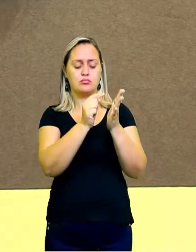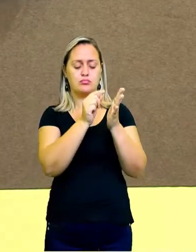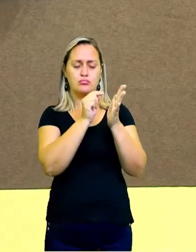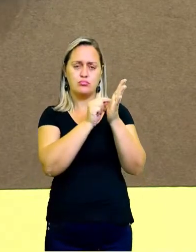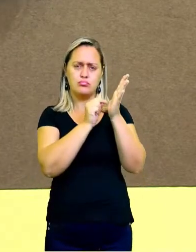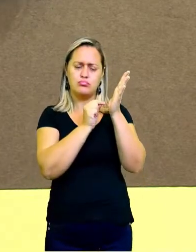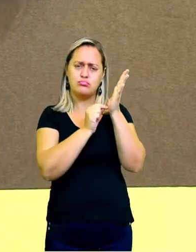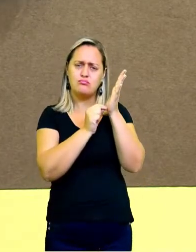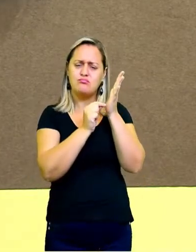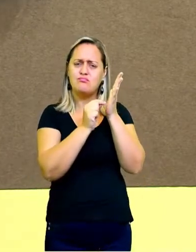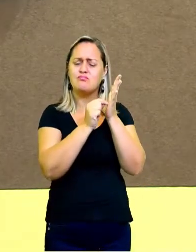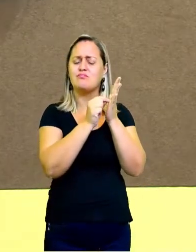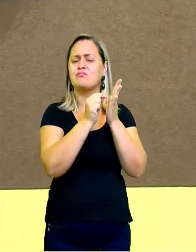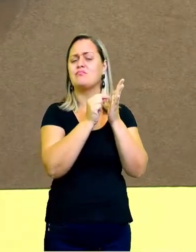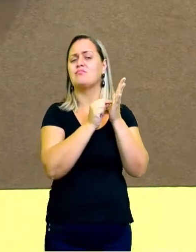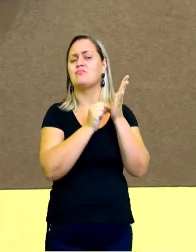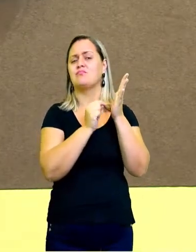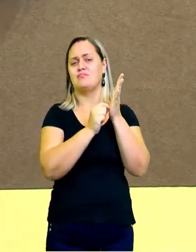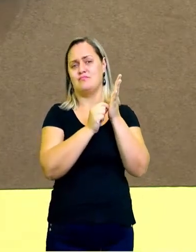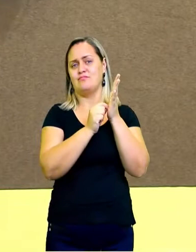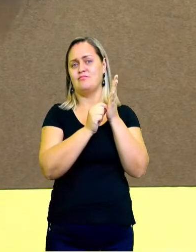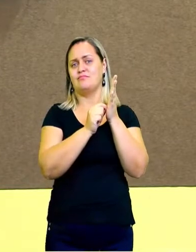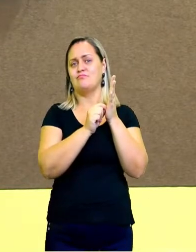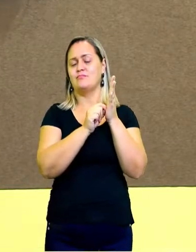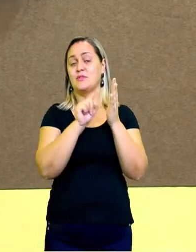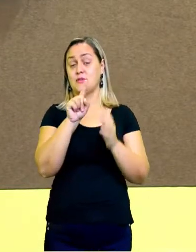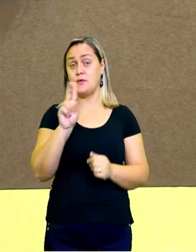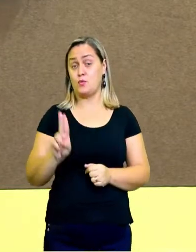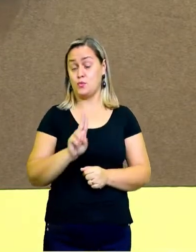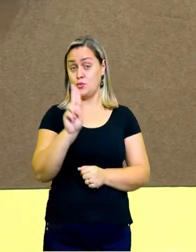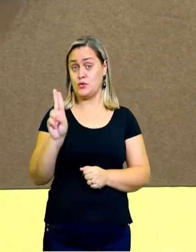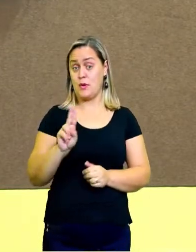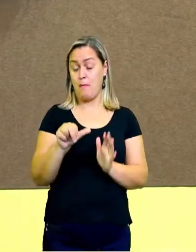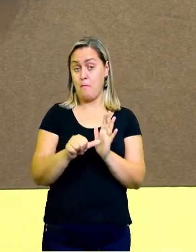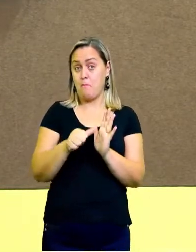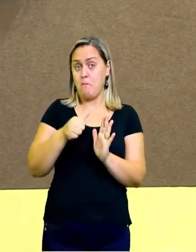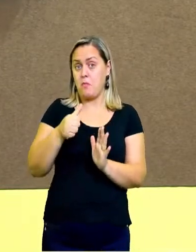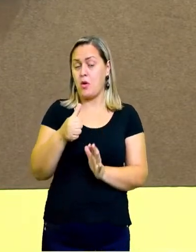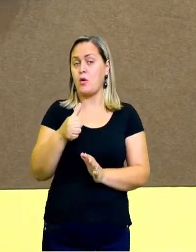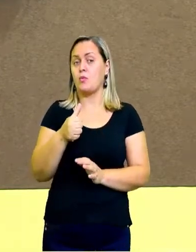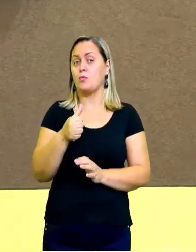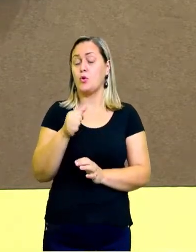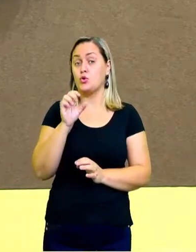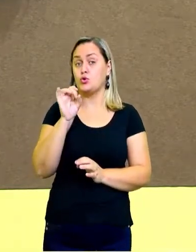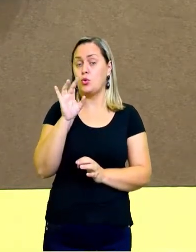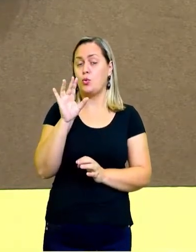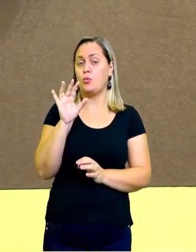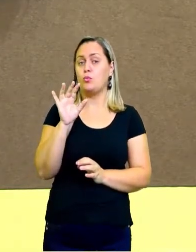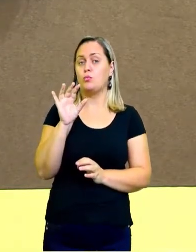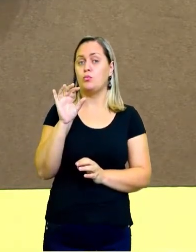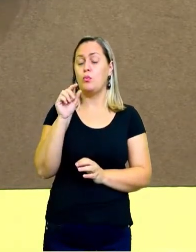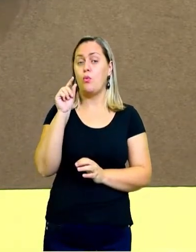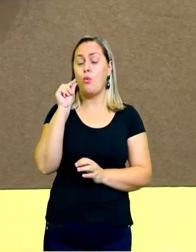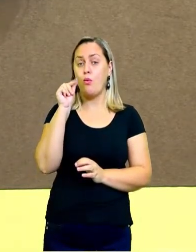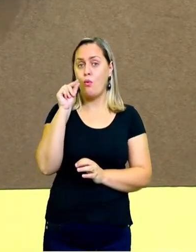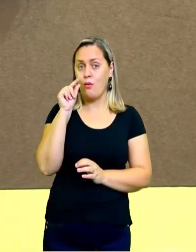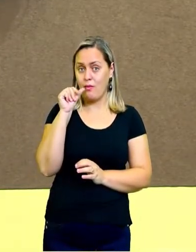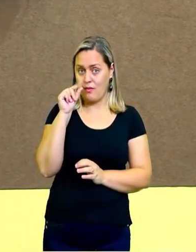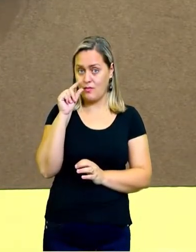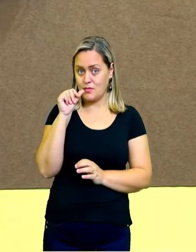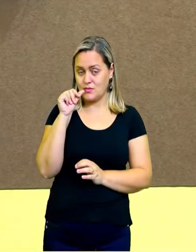02, lápis de escrever mesmo. E você vai bem levinho. Por quê? Errou,